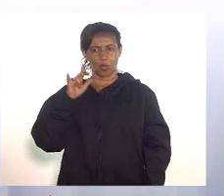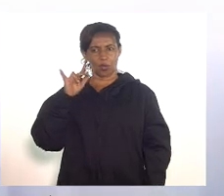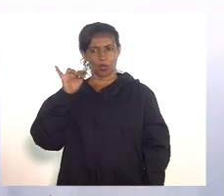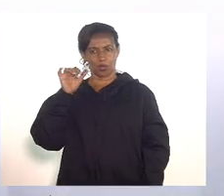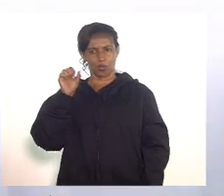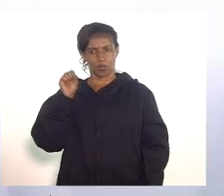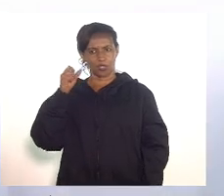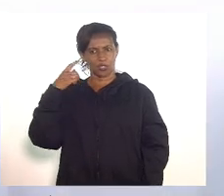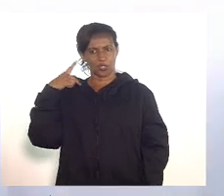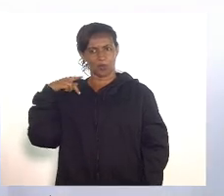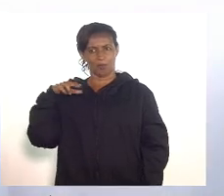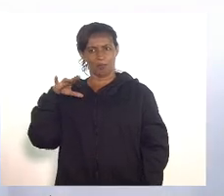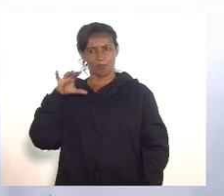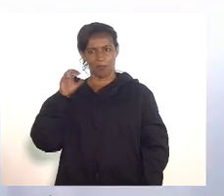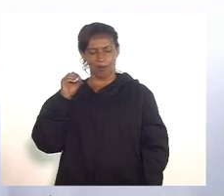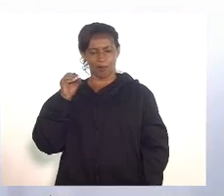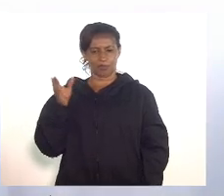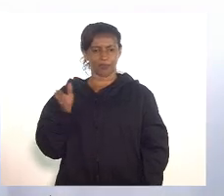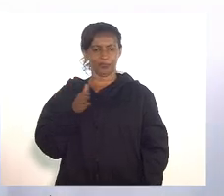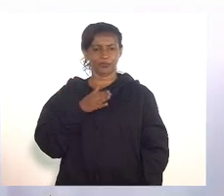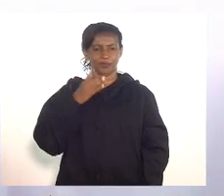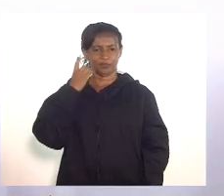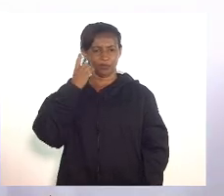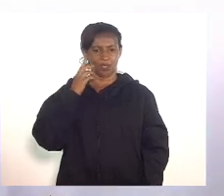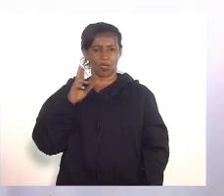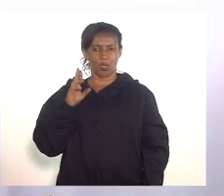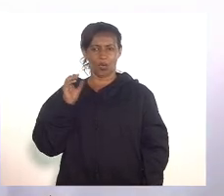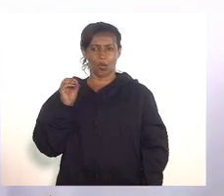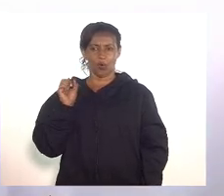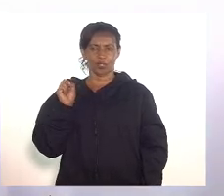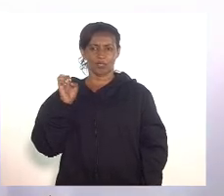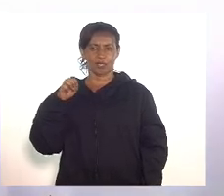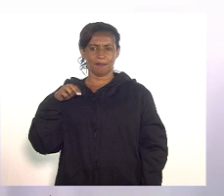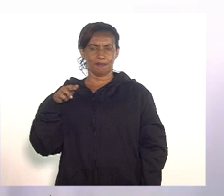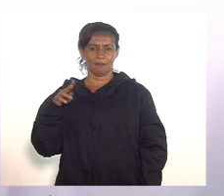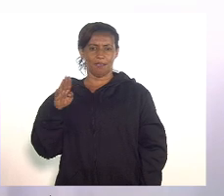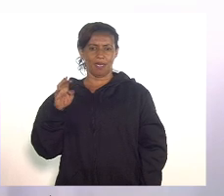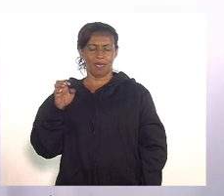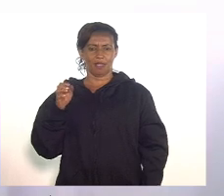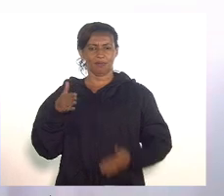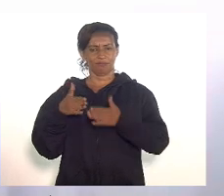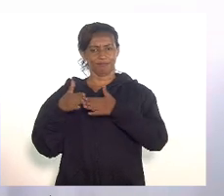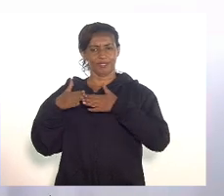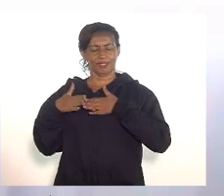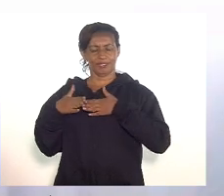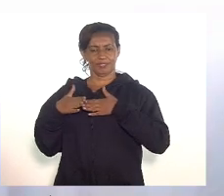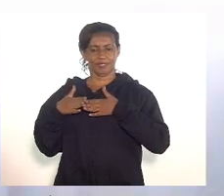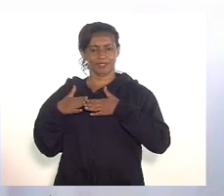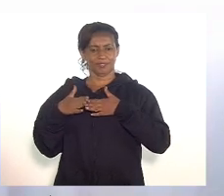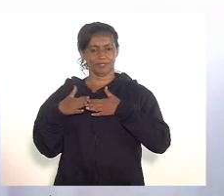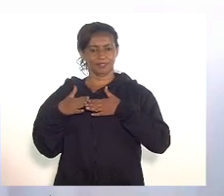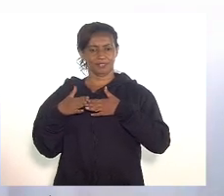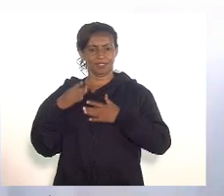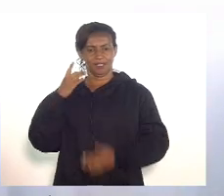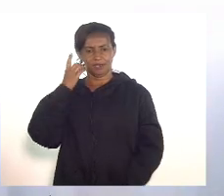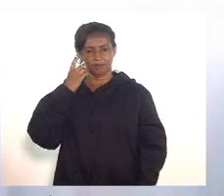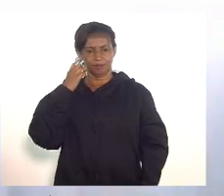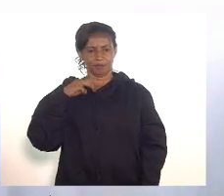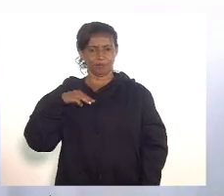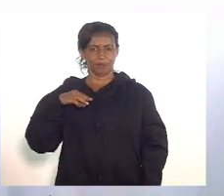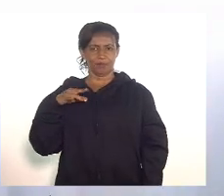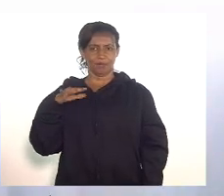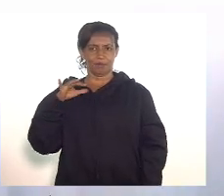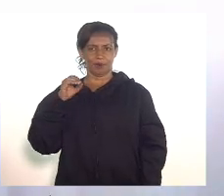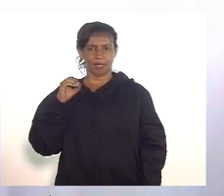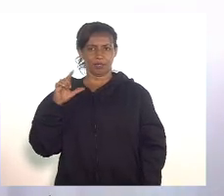deputado Rosemberg Reis está licenciado deputado Marci Lemos